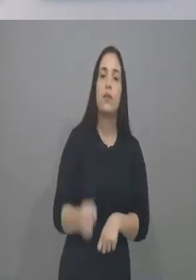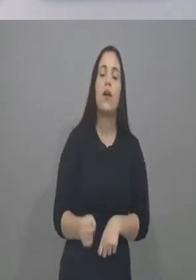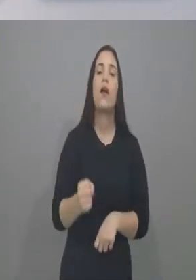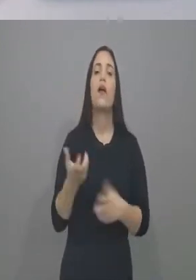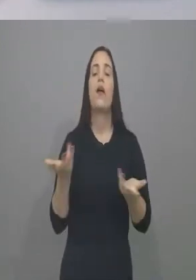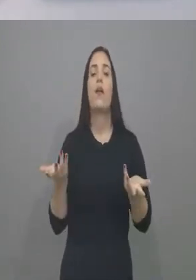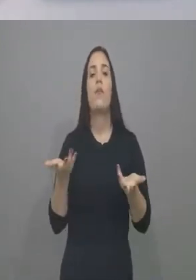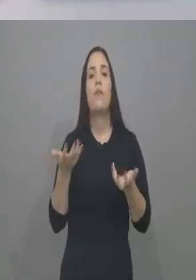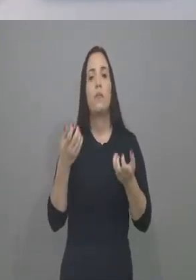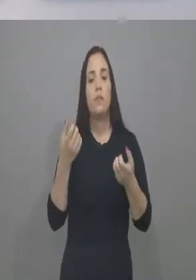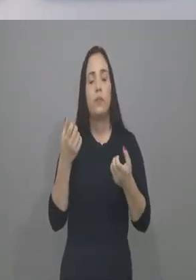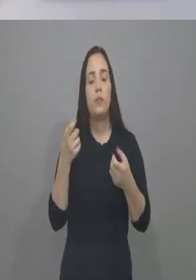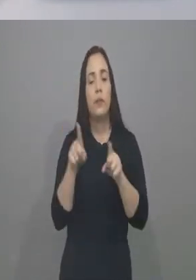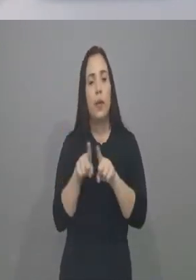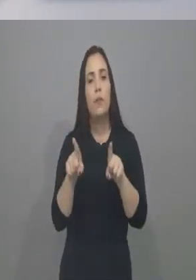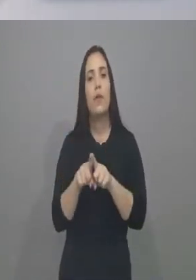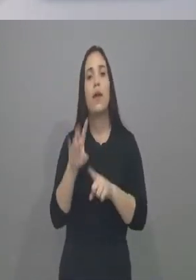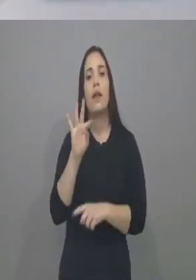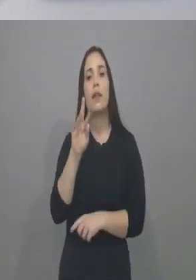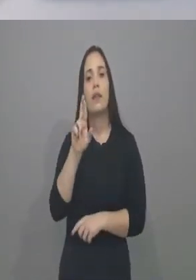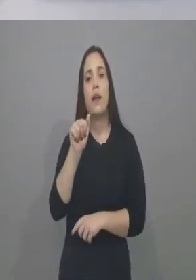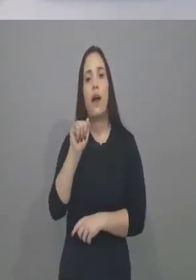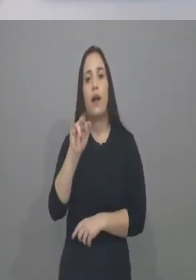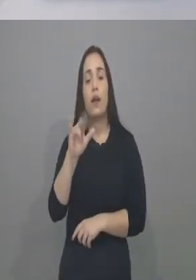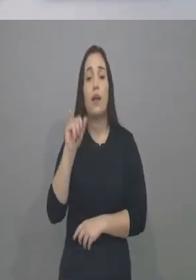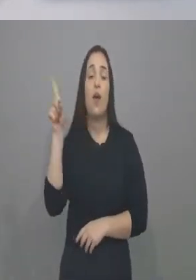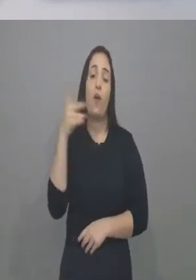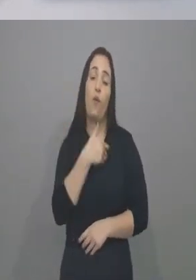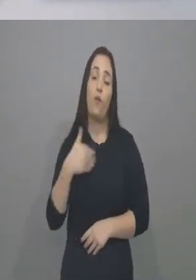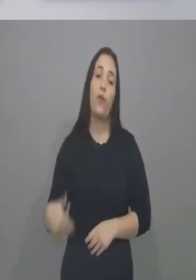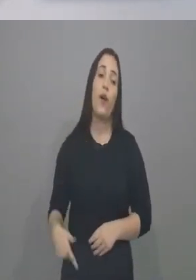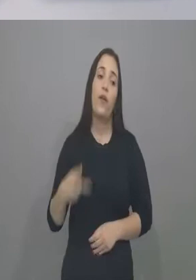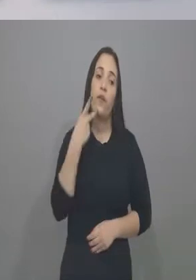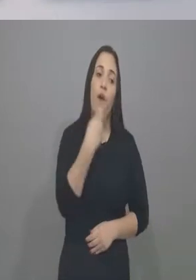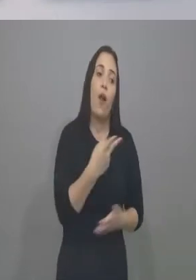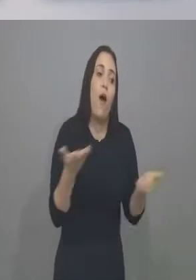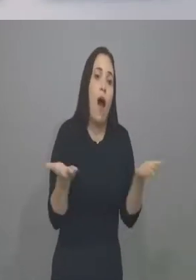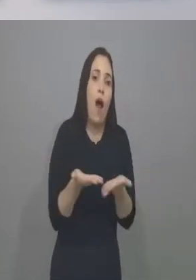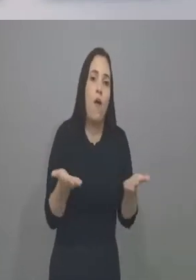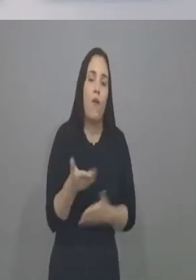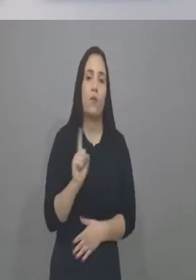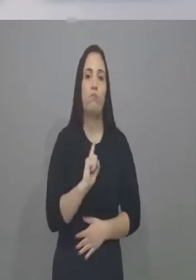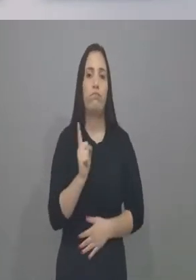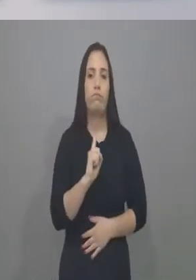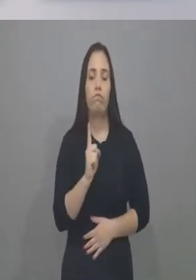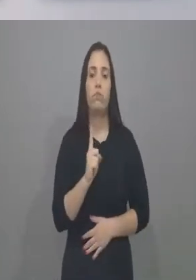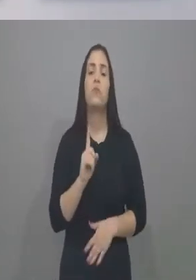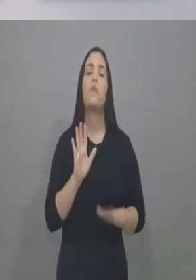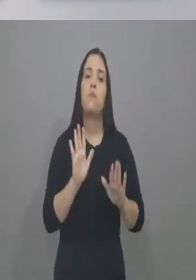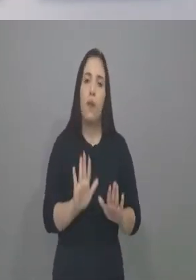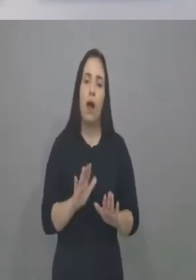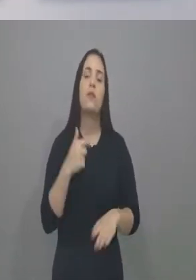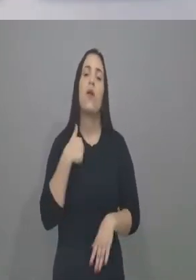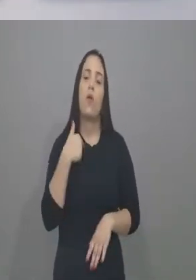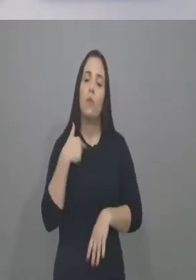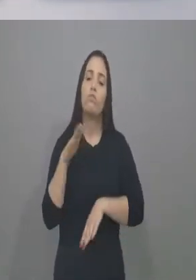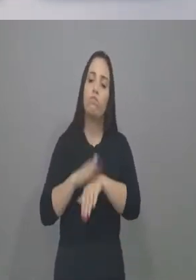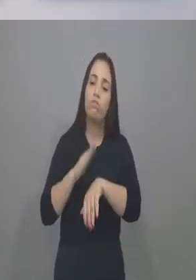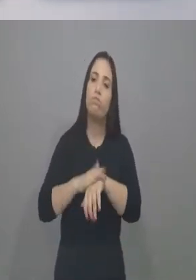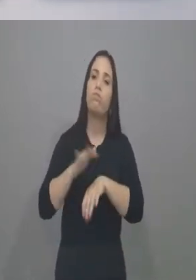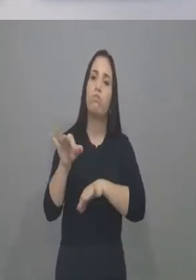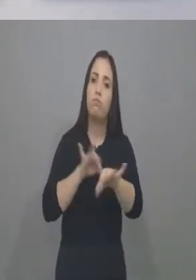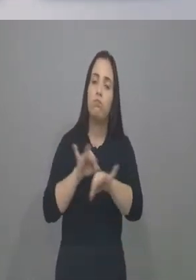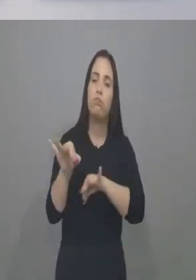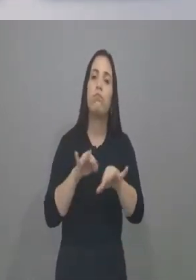areninha no Trairi, que até o governo disse, não, eu não vou fazer agora, está certo? Mas eu fiz a emenda. Então, tudo